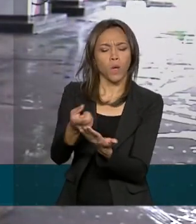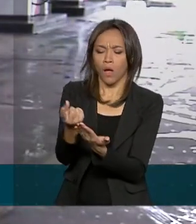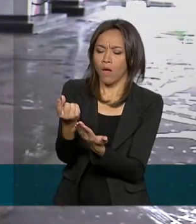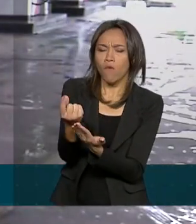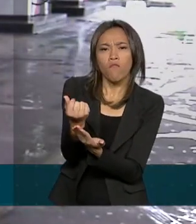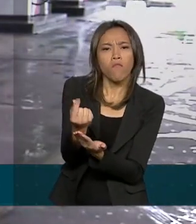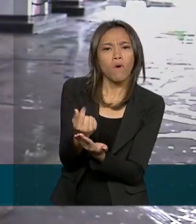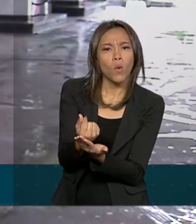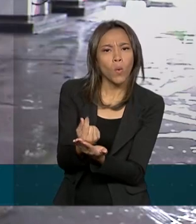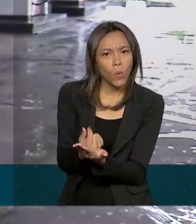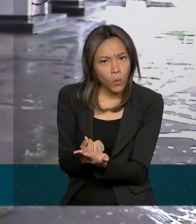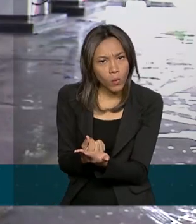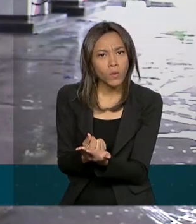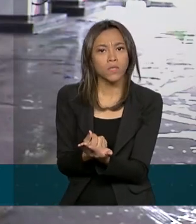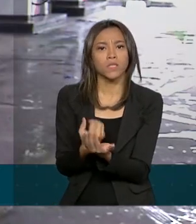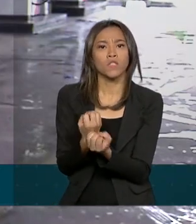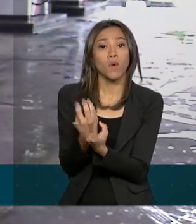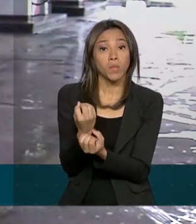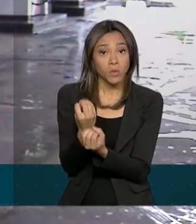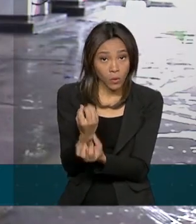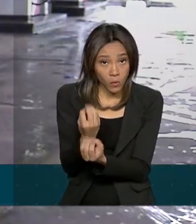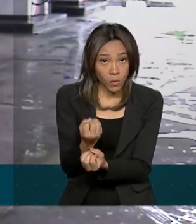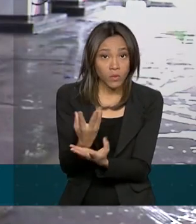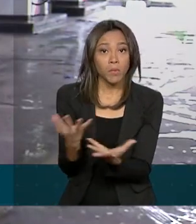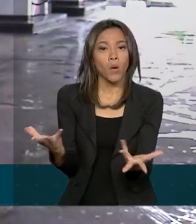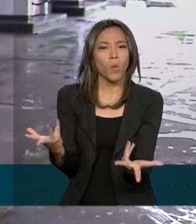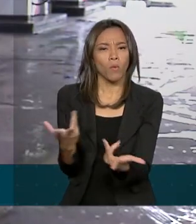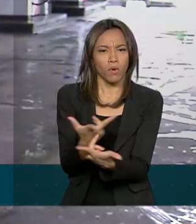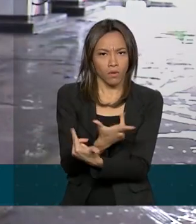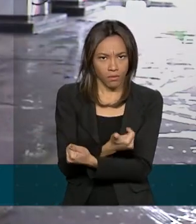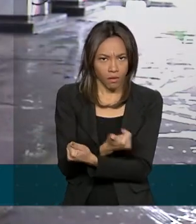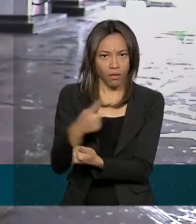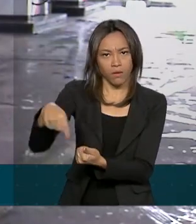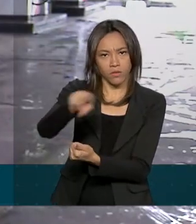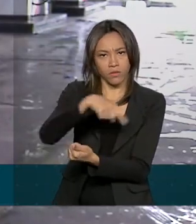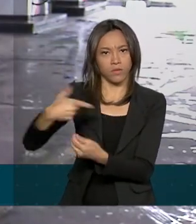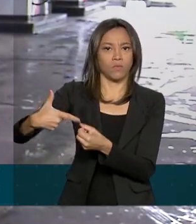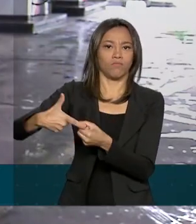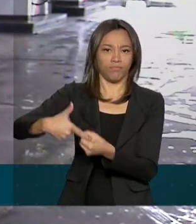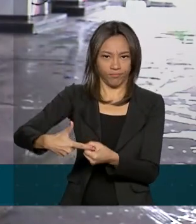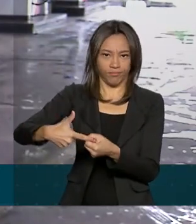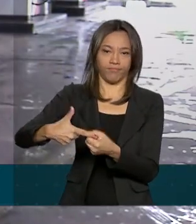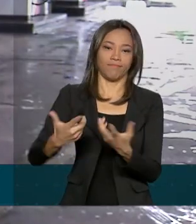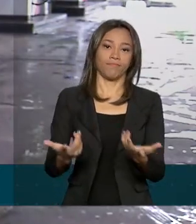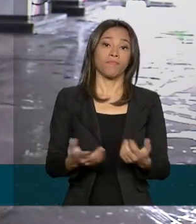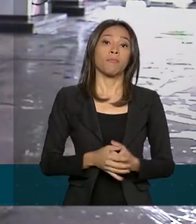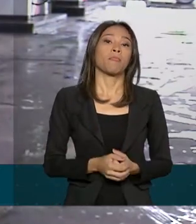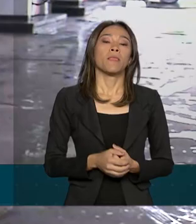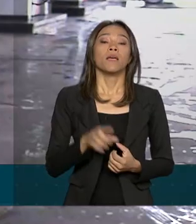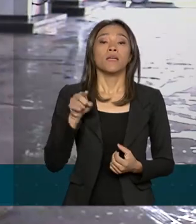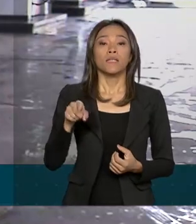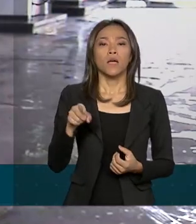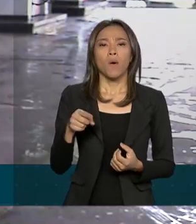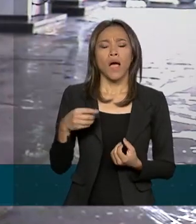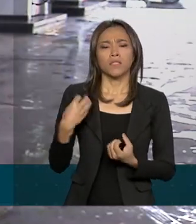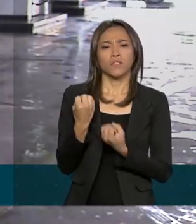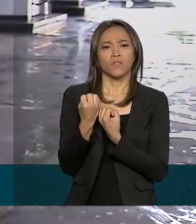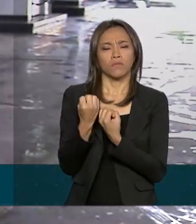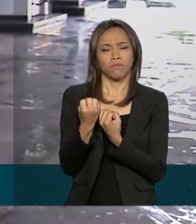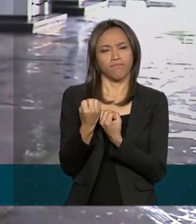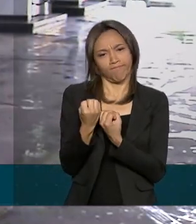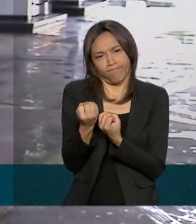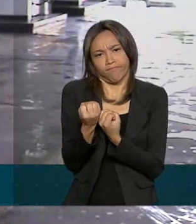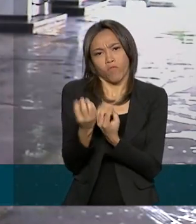preços e informações sobre a qualidade desse combustível. A atualização dos preços